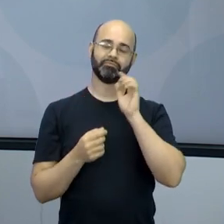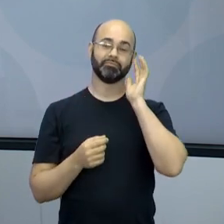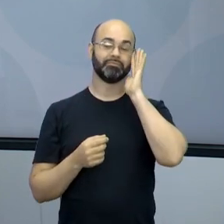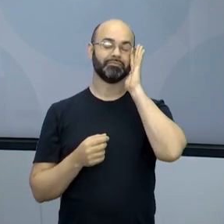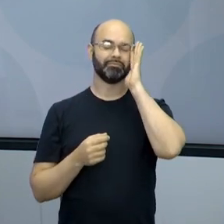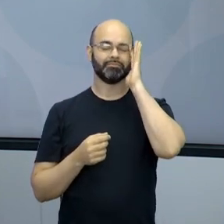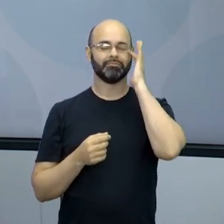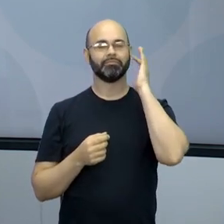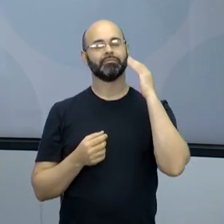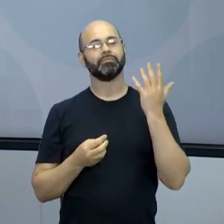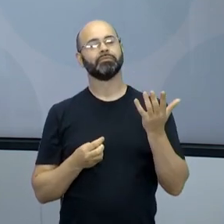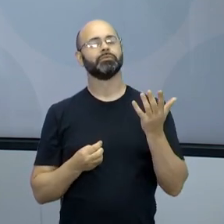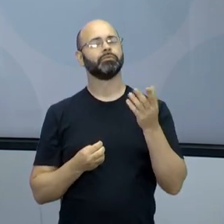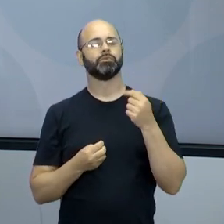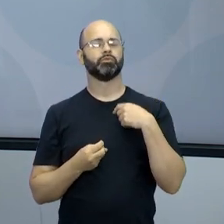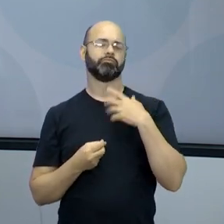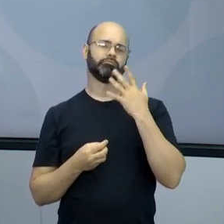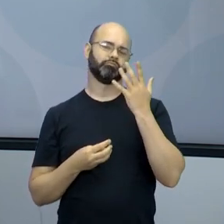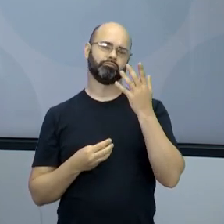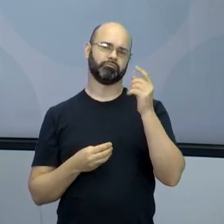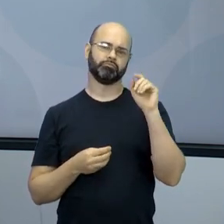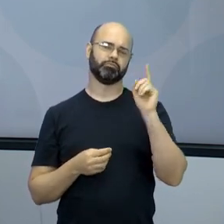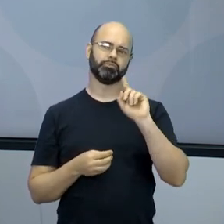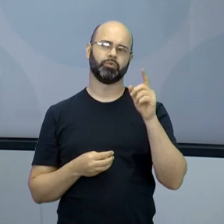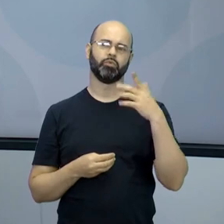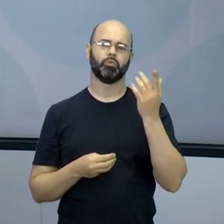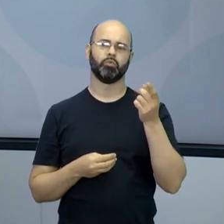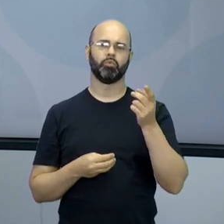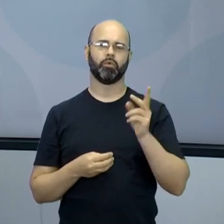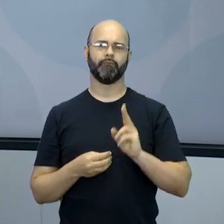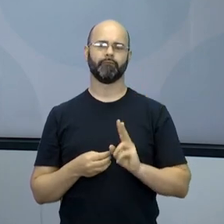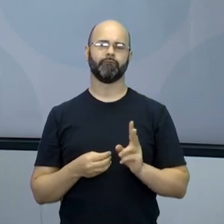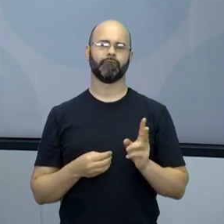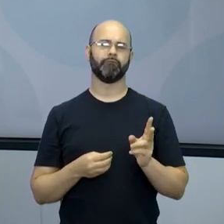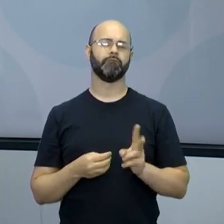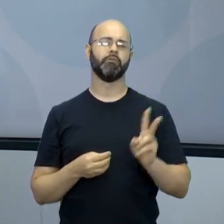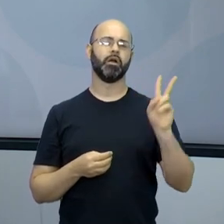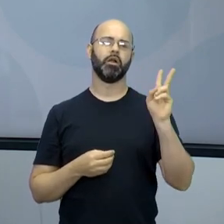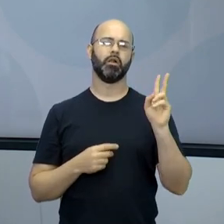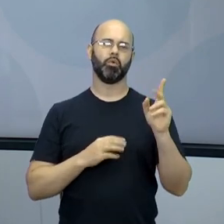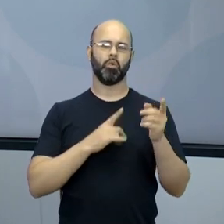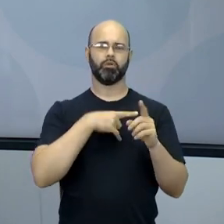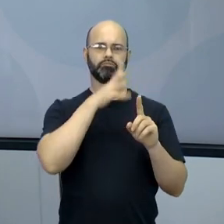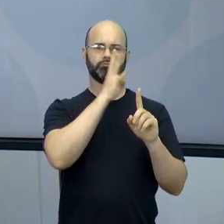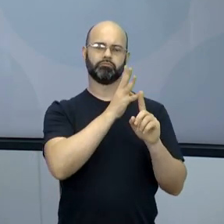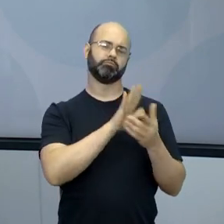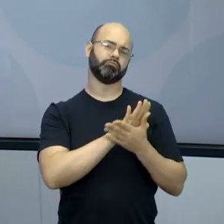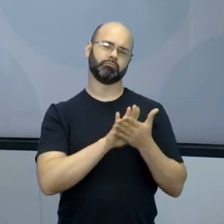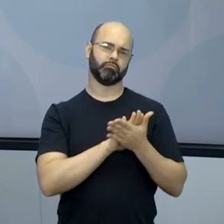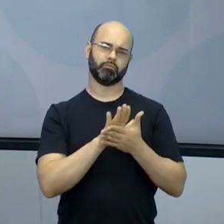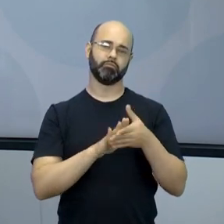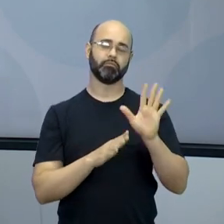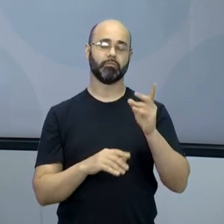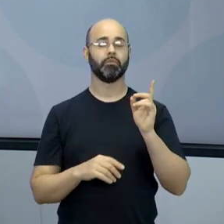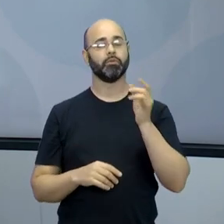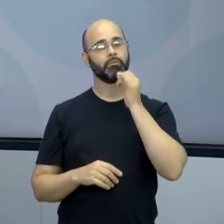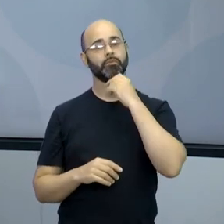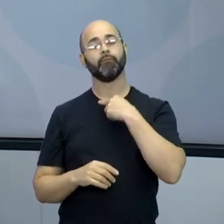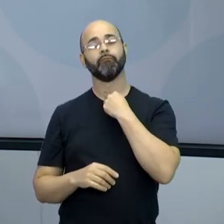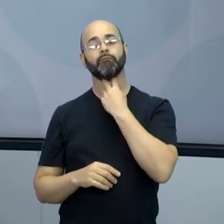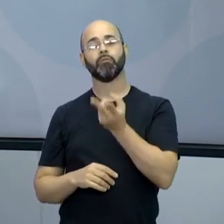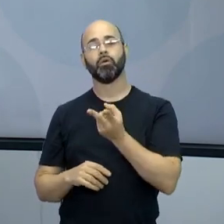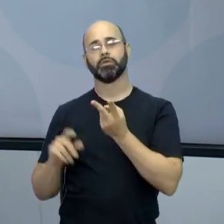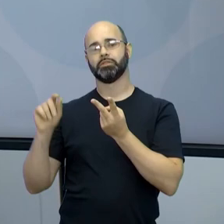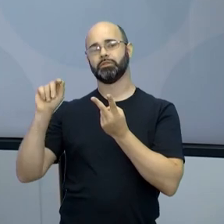Sim. Não, não estou julgando o valor, mérito artístico, eu estou aqui buscando a voz africana do cinema